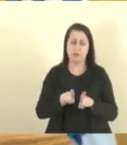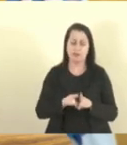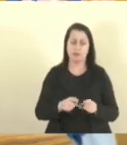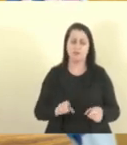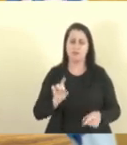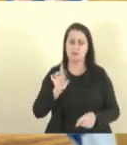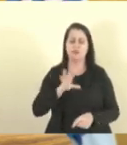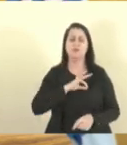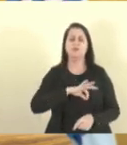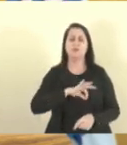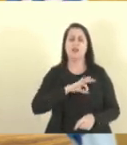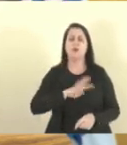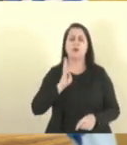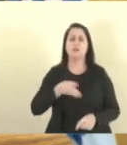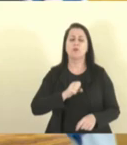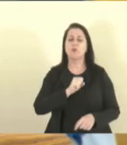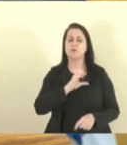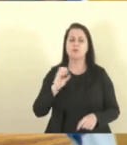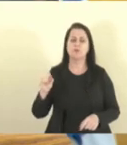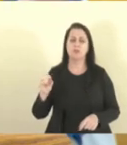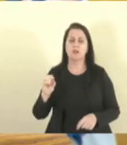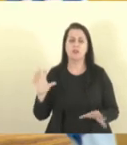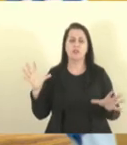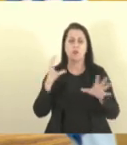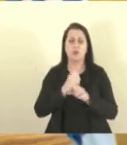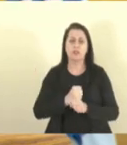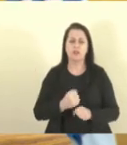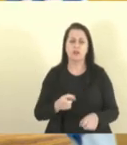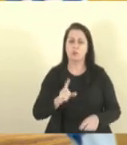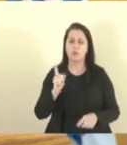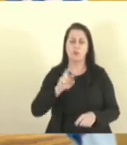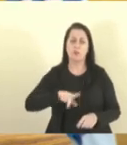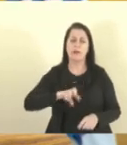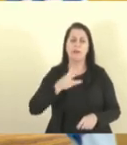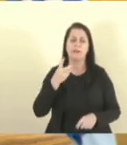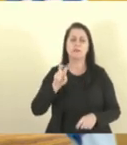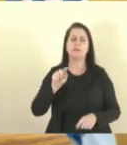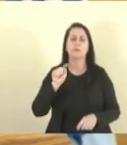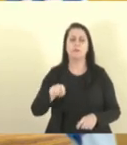salário deles é 4,800, salário total, não é 35 mil não,